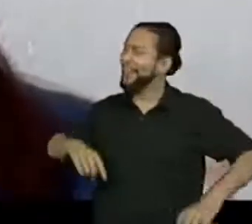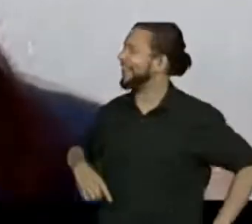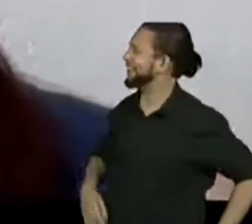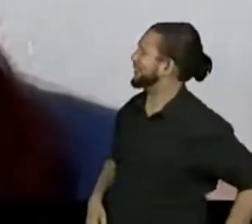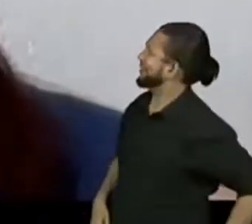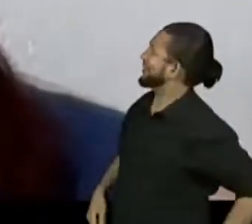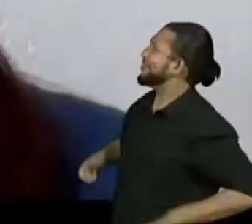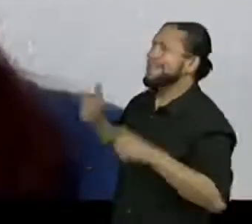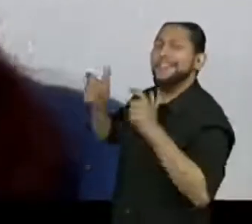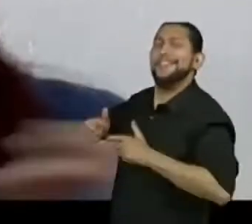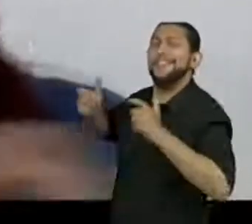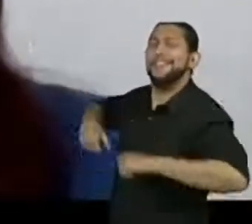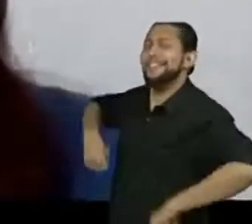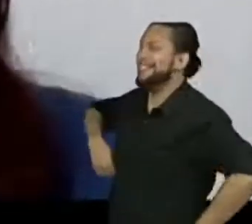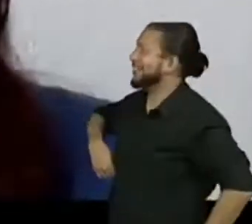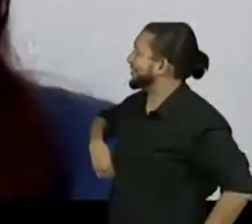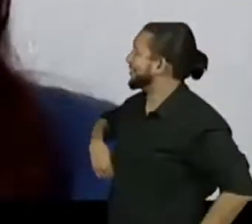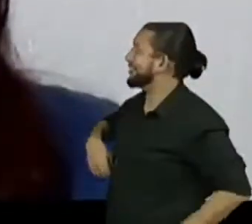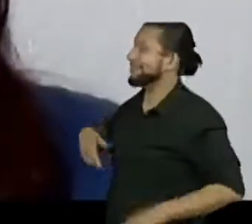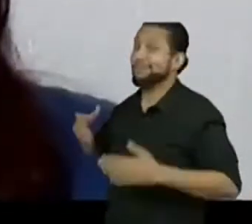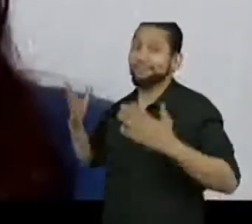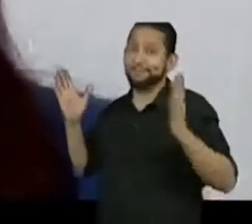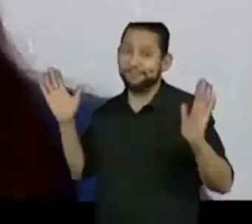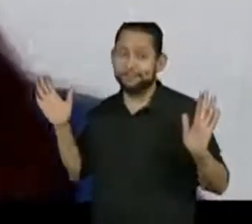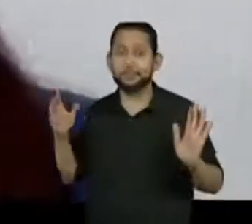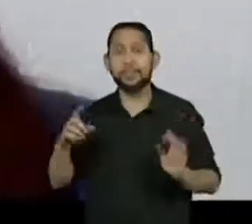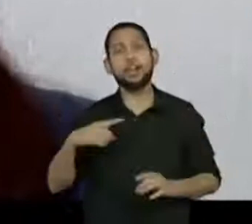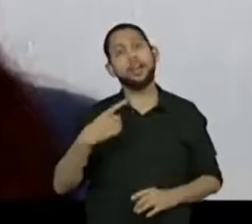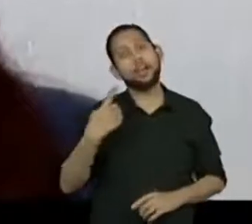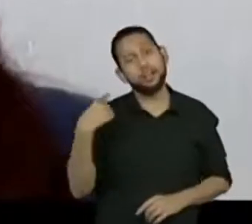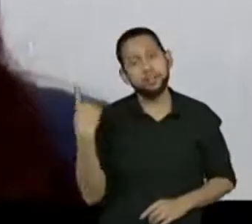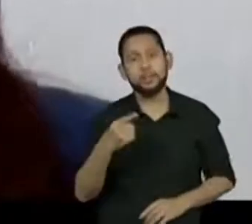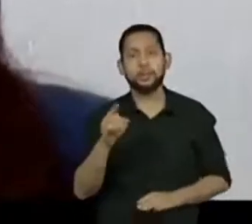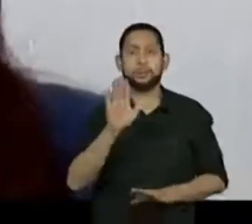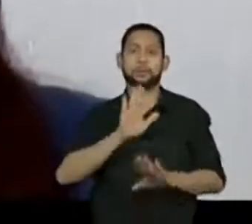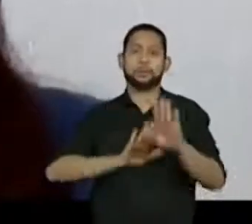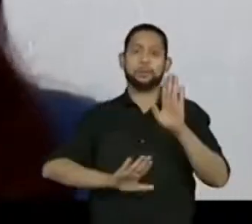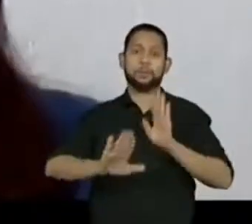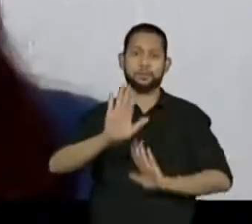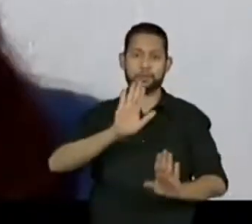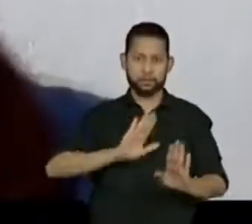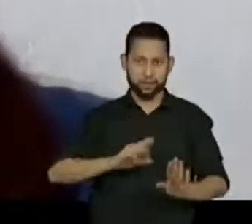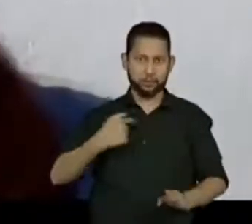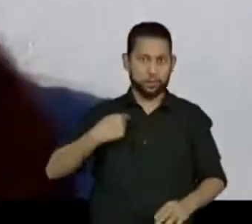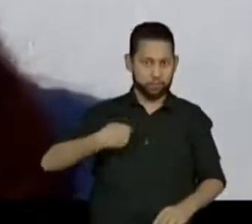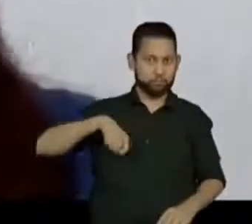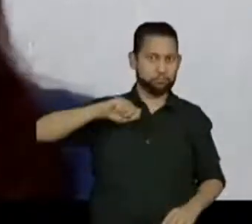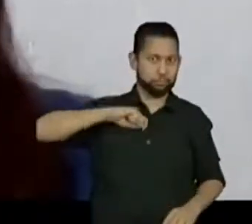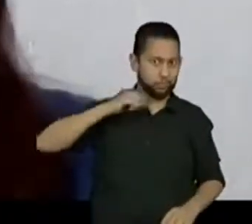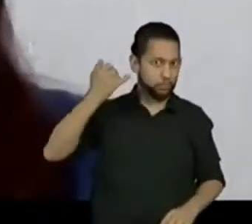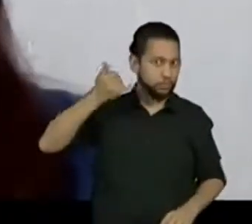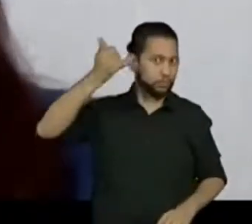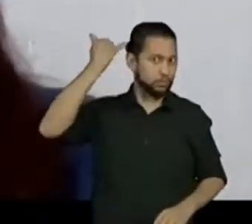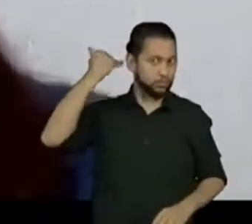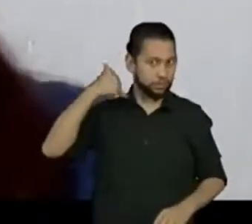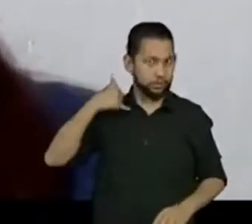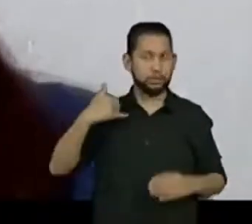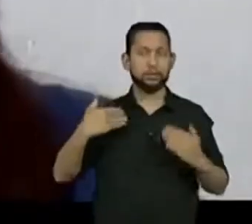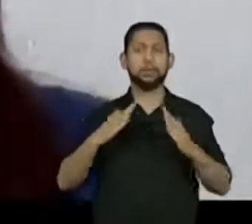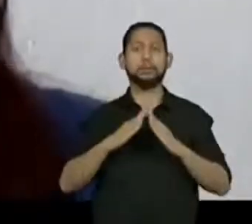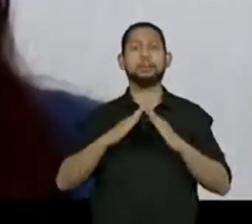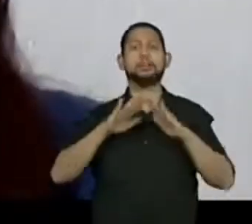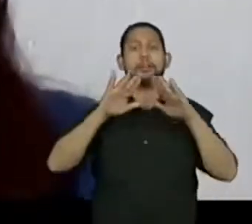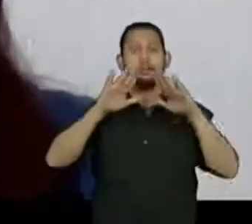diferente, né? Para tomar alguns cuidados, então a professora Juliana está em casa. Mas eu estou bem,